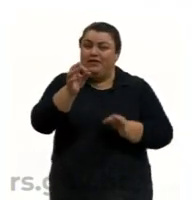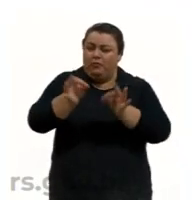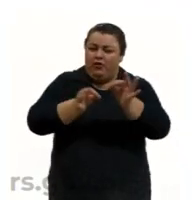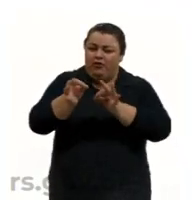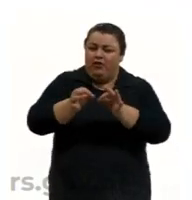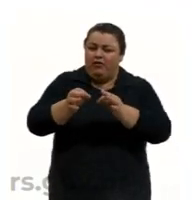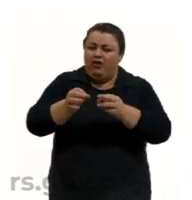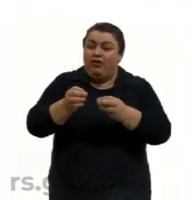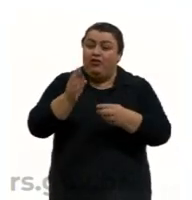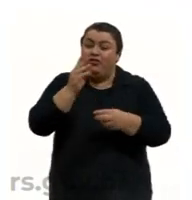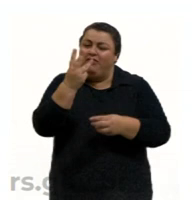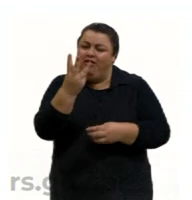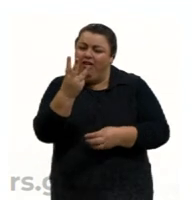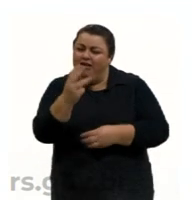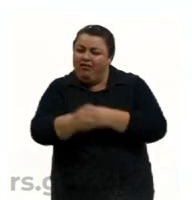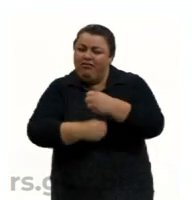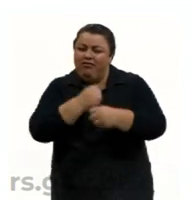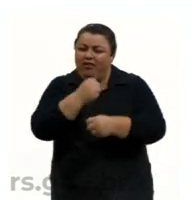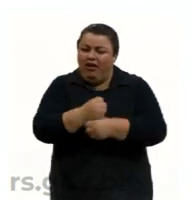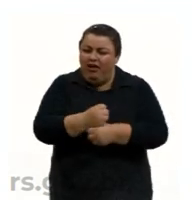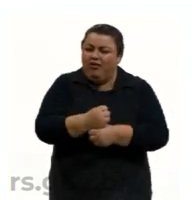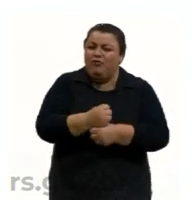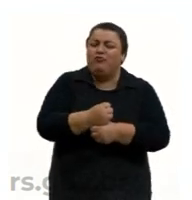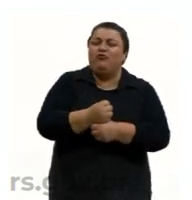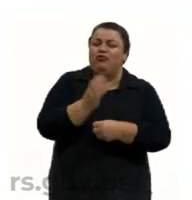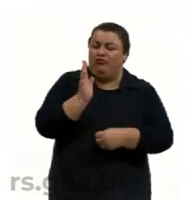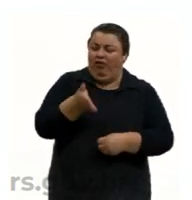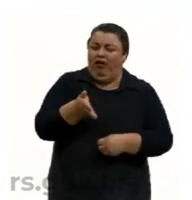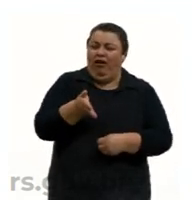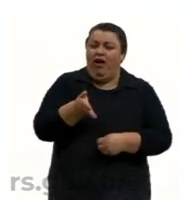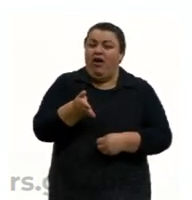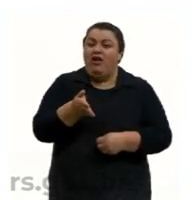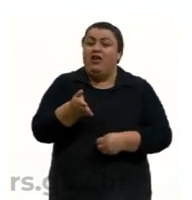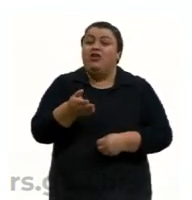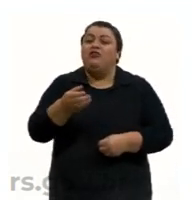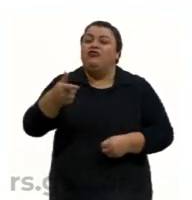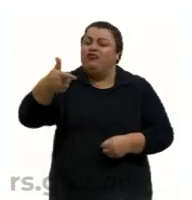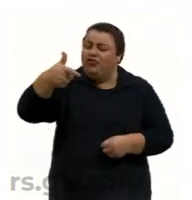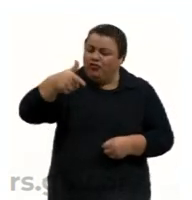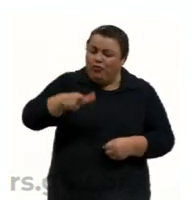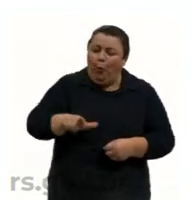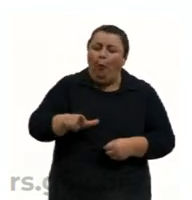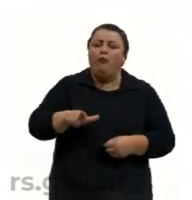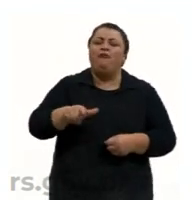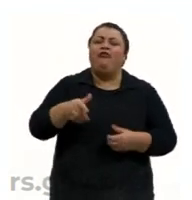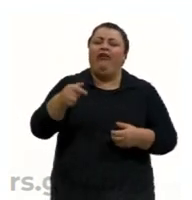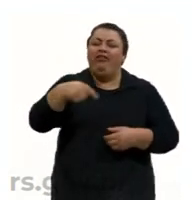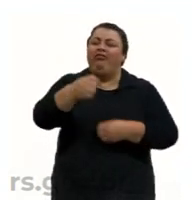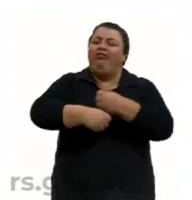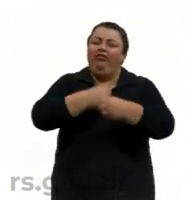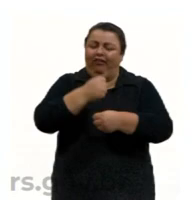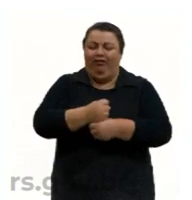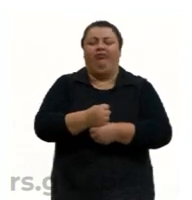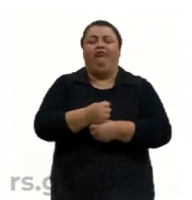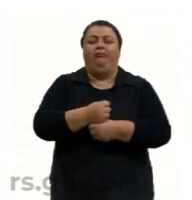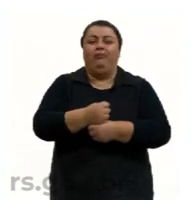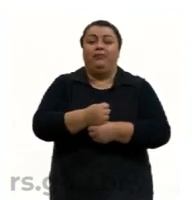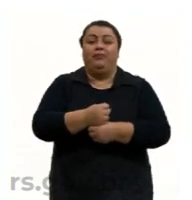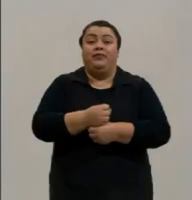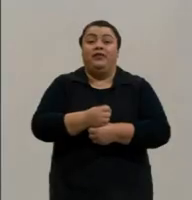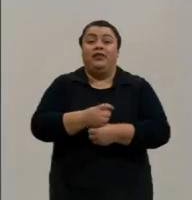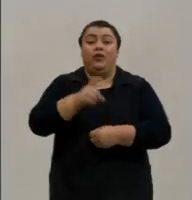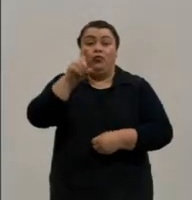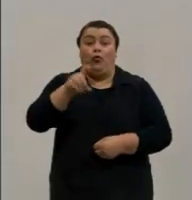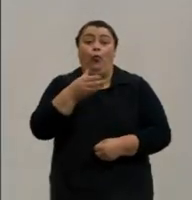terceira edição, 2020, 2021, e agora novamente em 2022. Eu sou